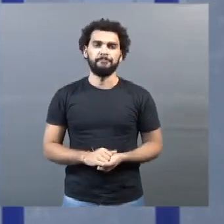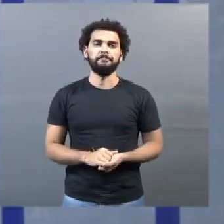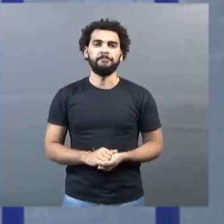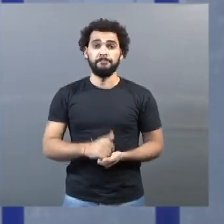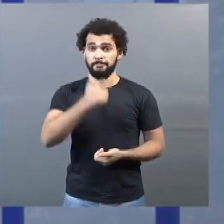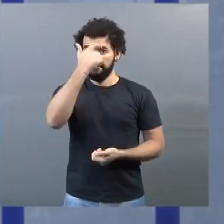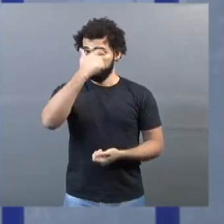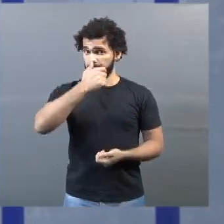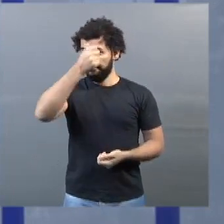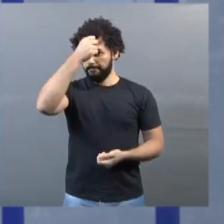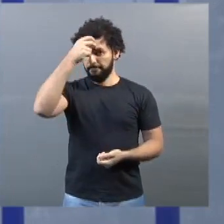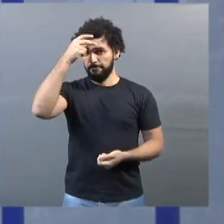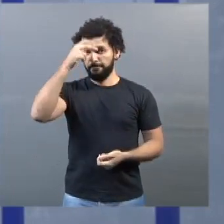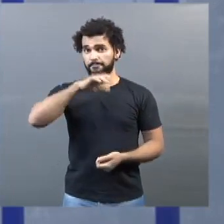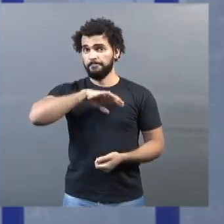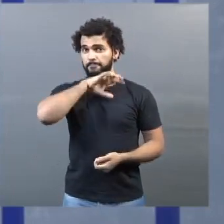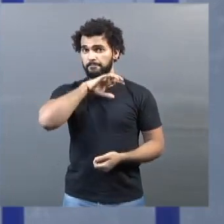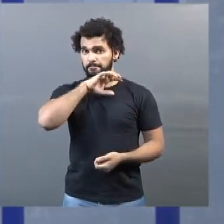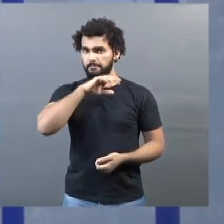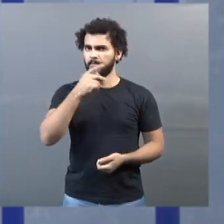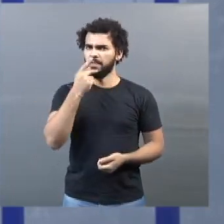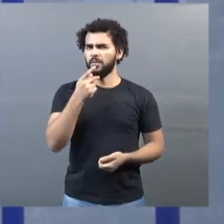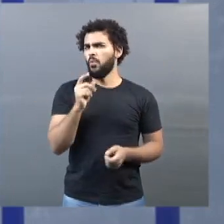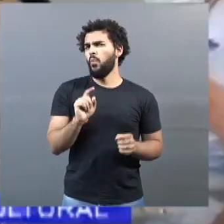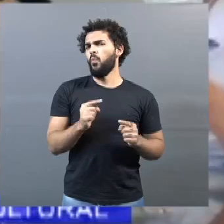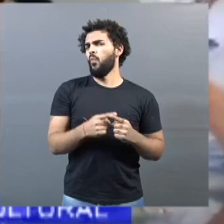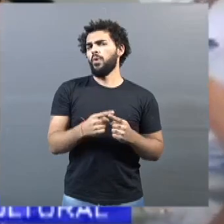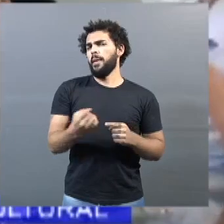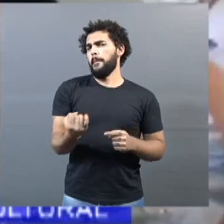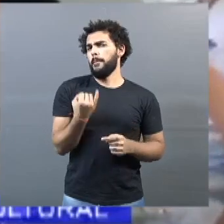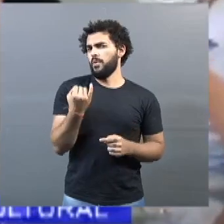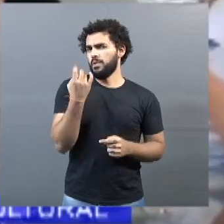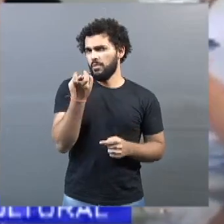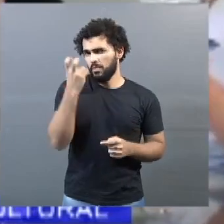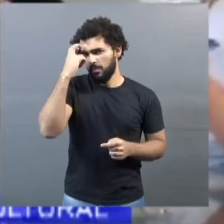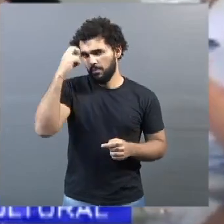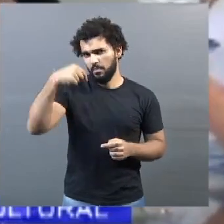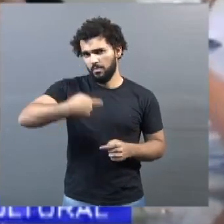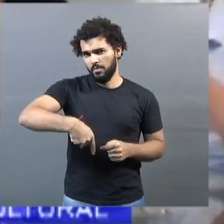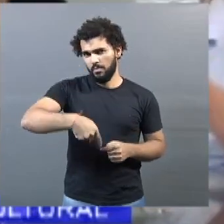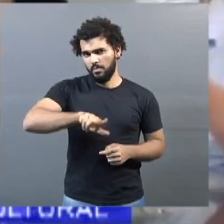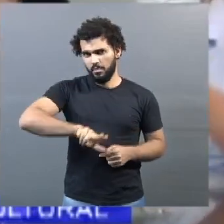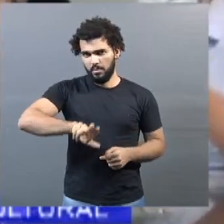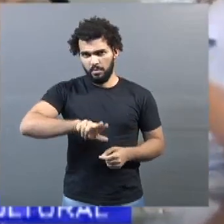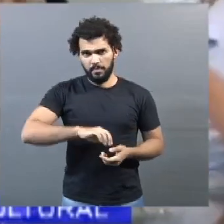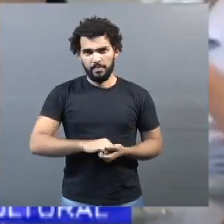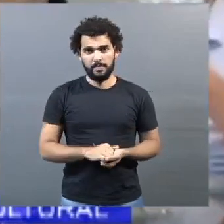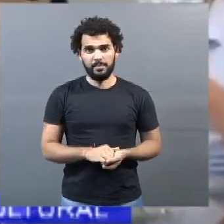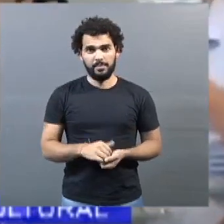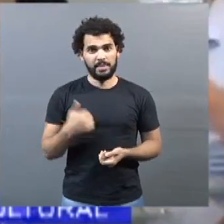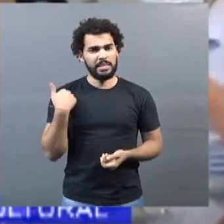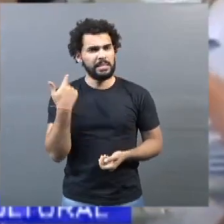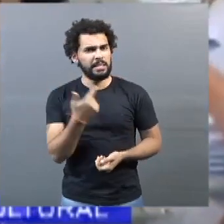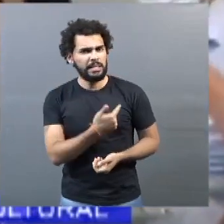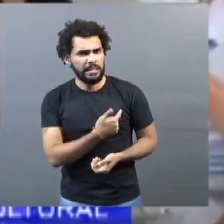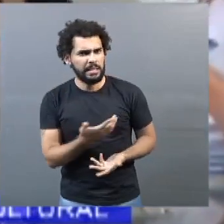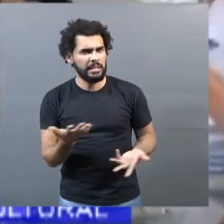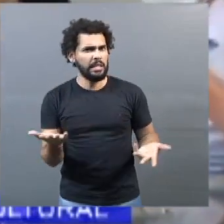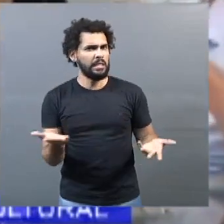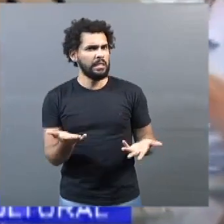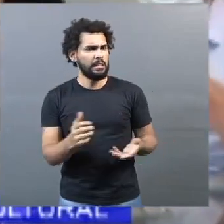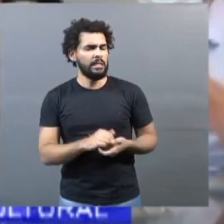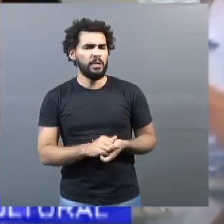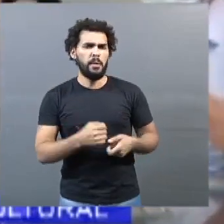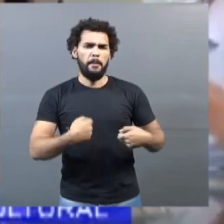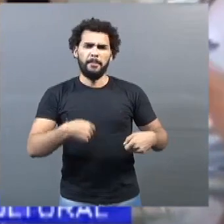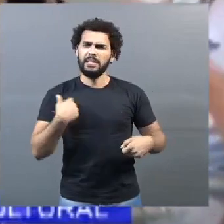importância no setor da cultura para o município. Nós estamos cuidando da pandemia? Estamos. Mais uma vez eu vou dizer, precisamos de